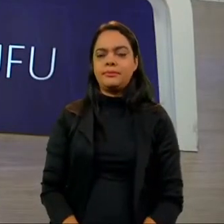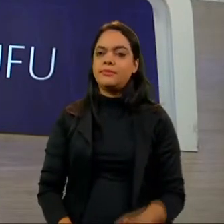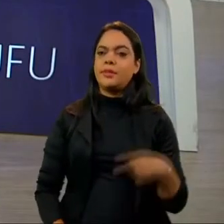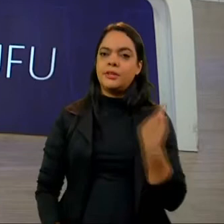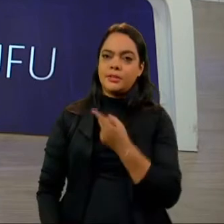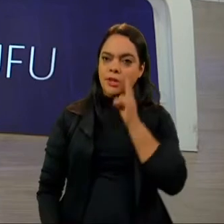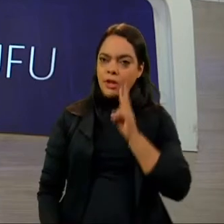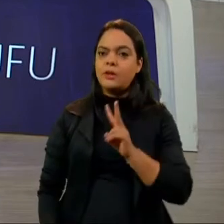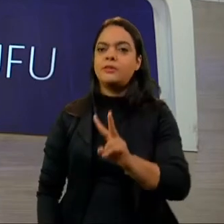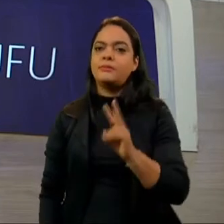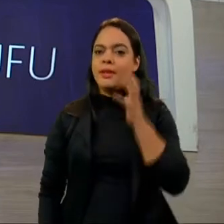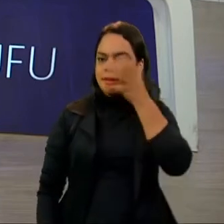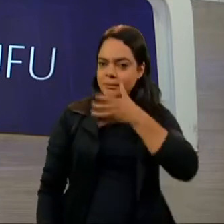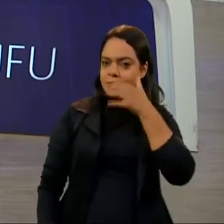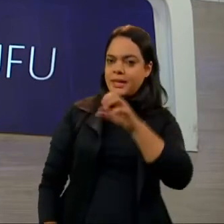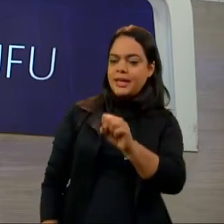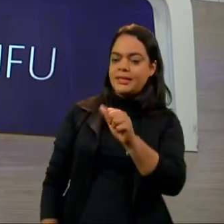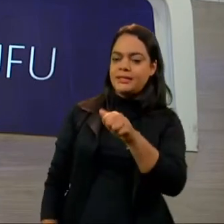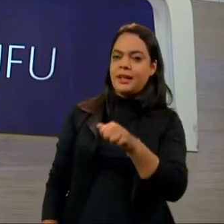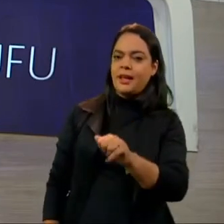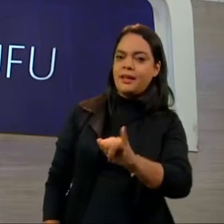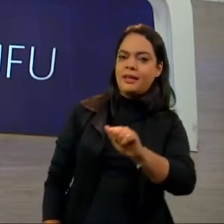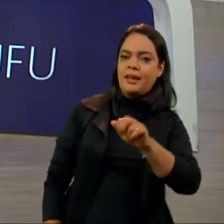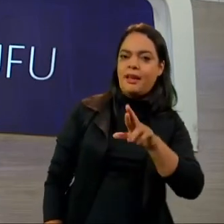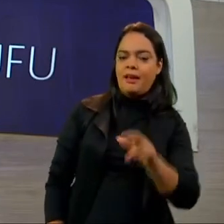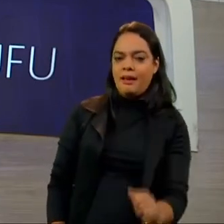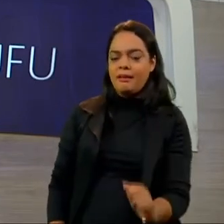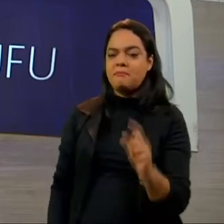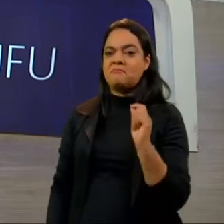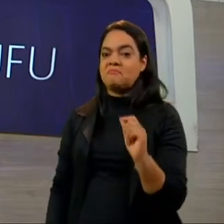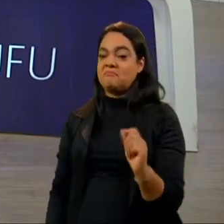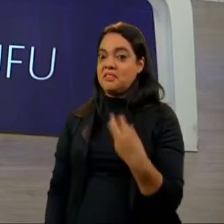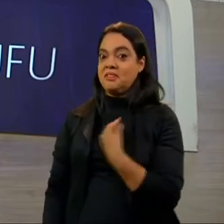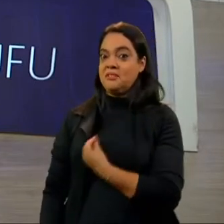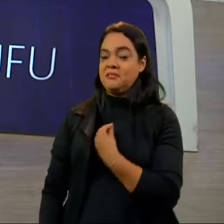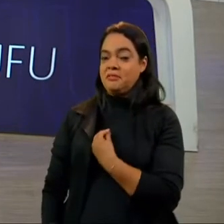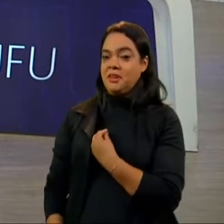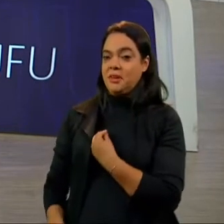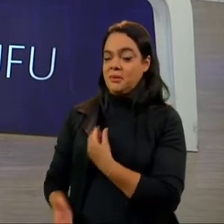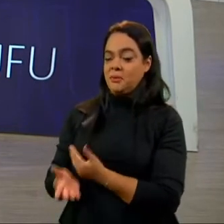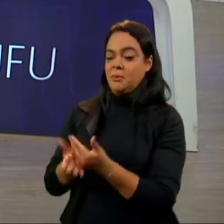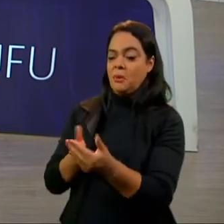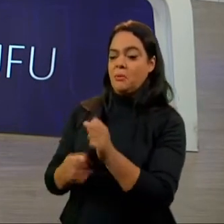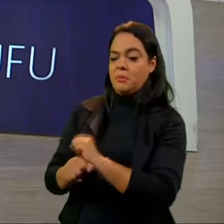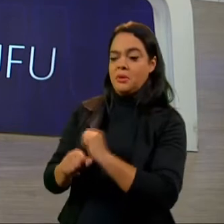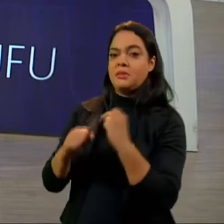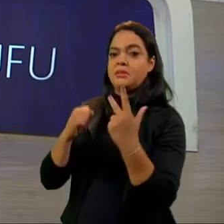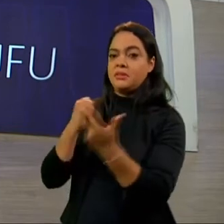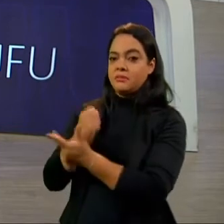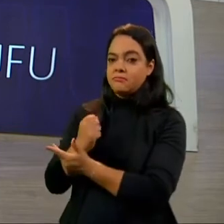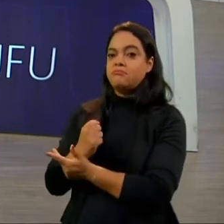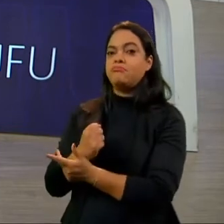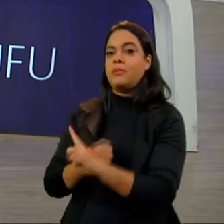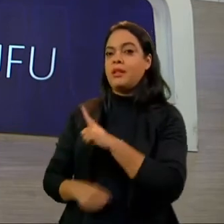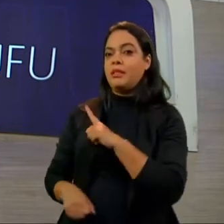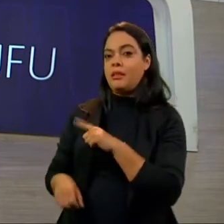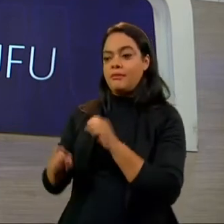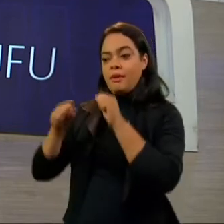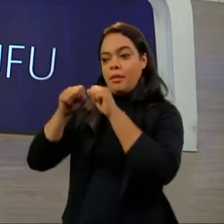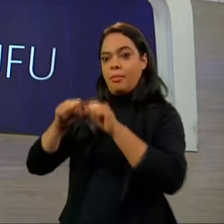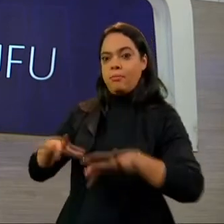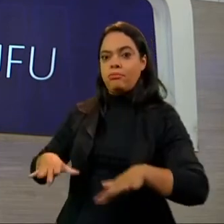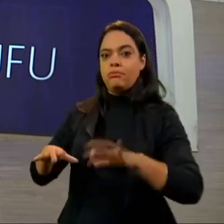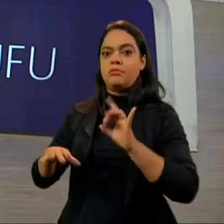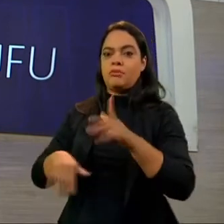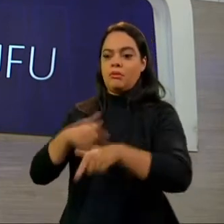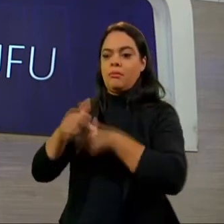o depoimento da Sayara, ela que vivenciou o início da pandemia, teve esse momento de crise, apenas